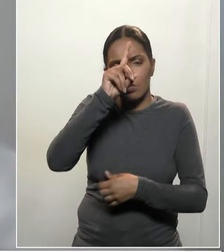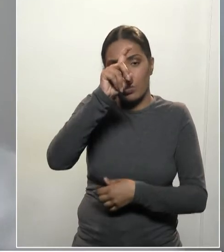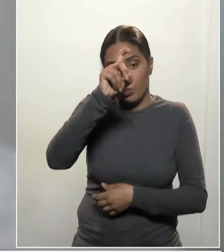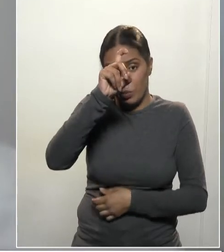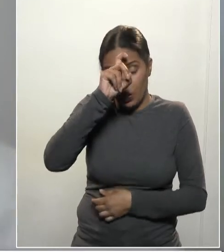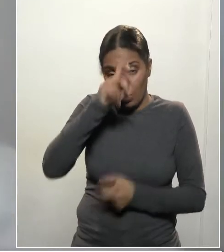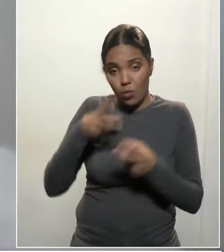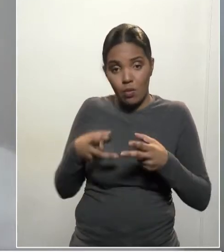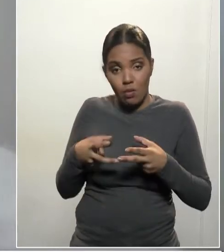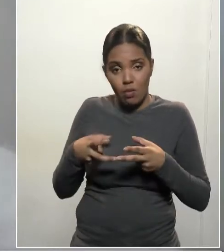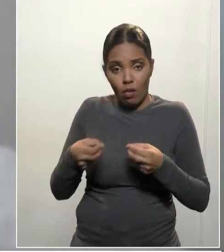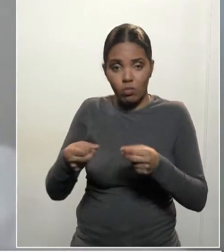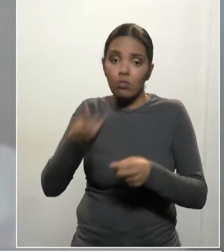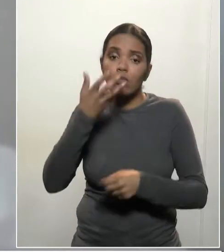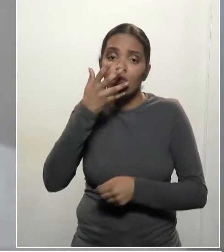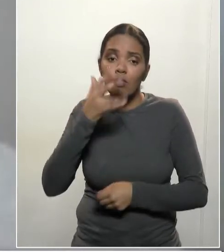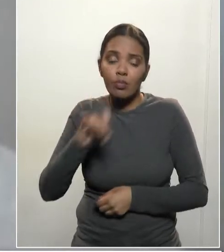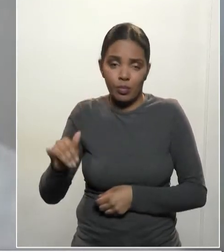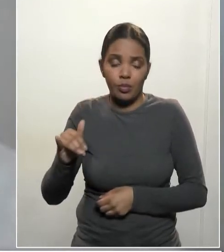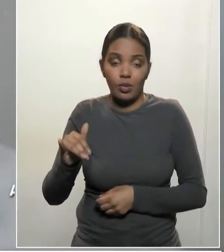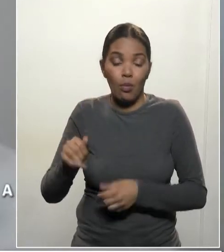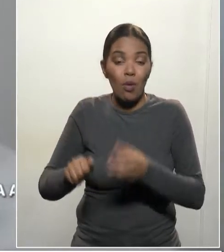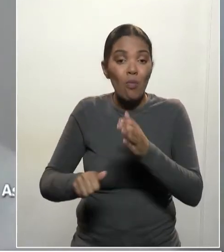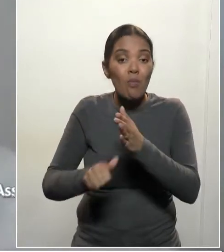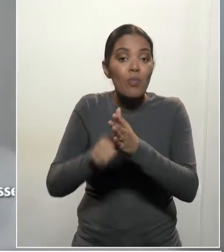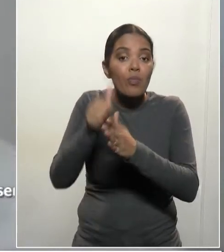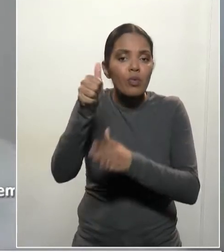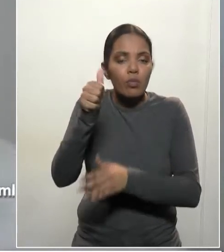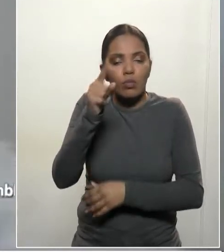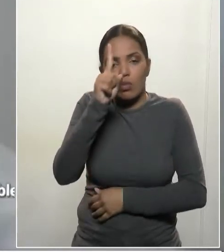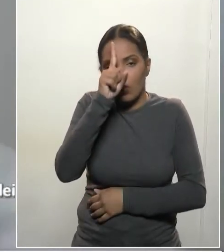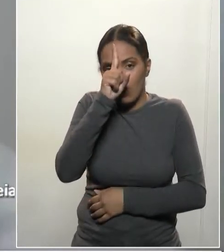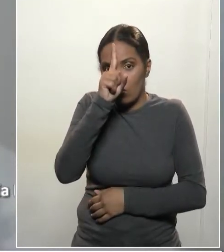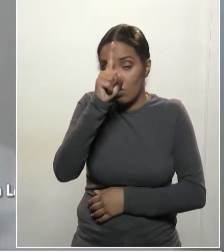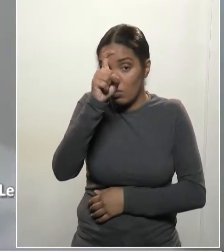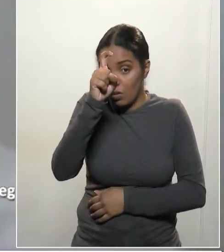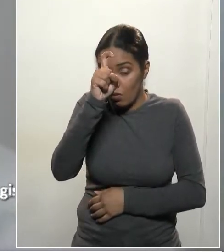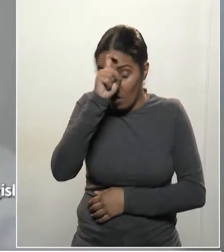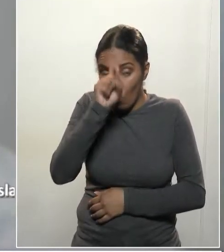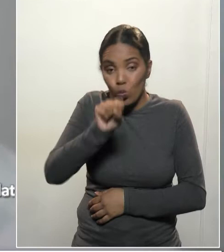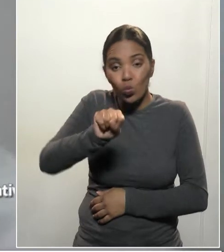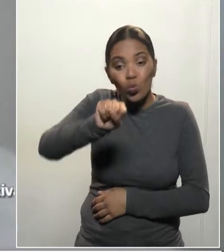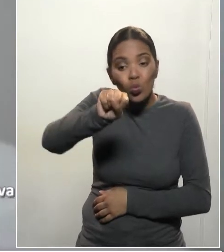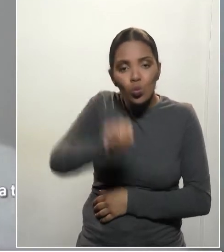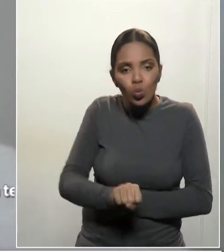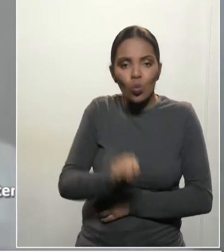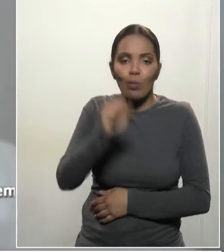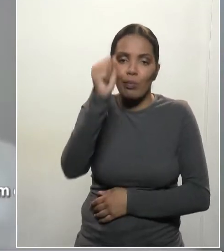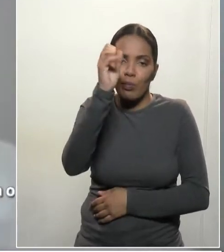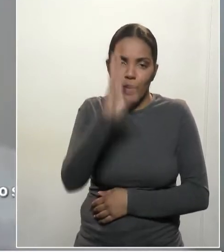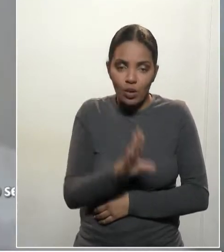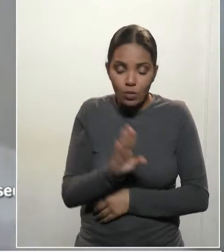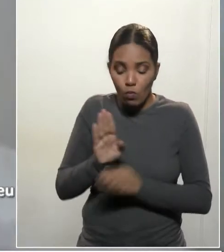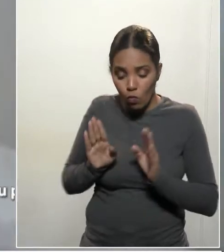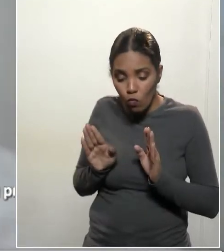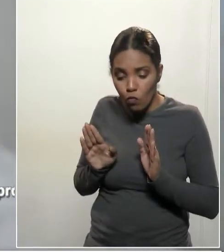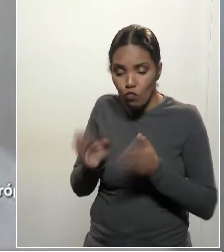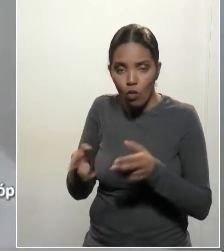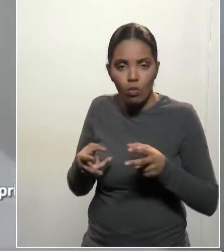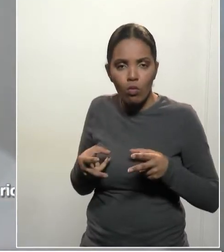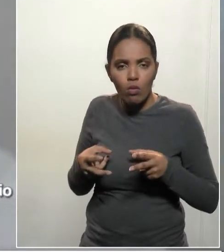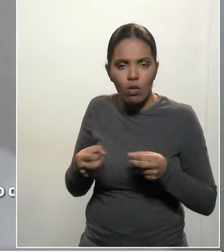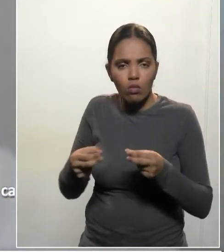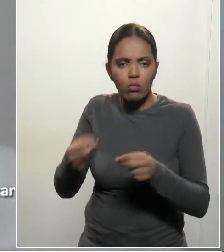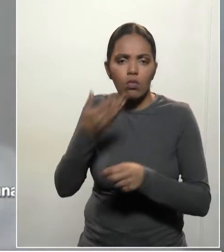desse primeiro hospital do sul do Brasil, exclusivamente especializado na oncopediatria.